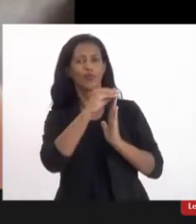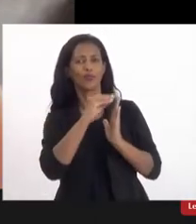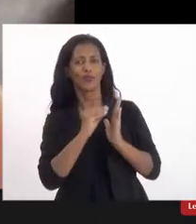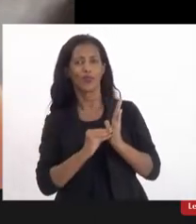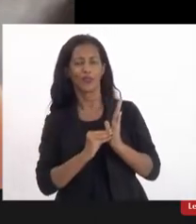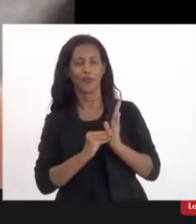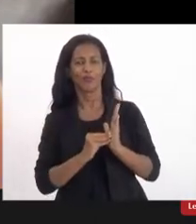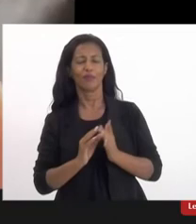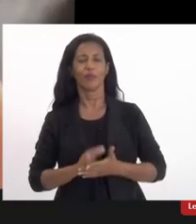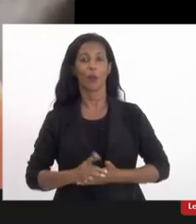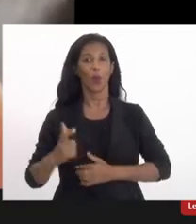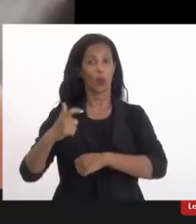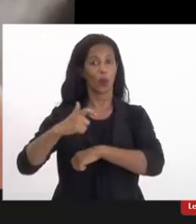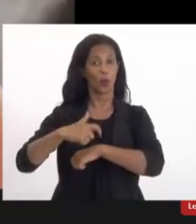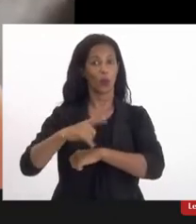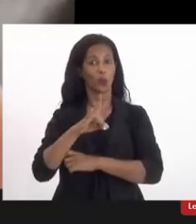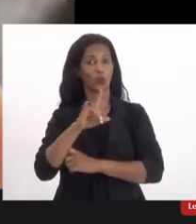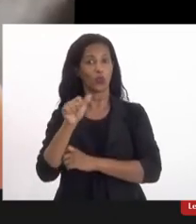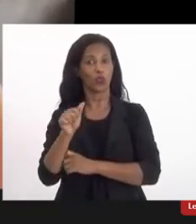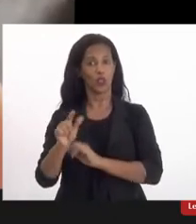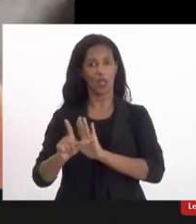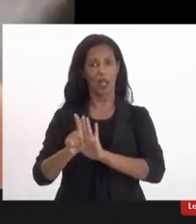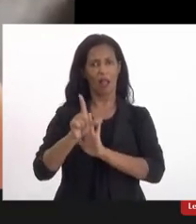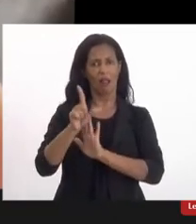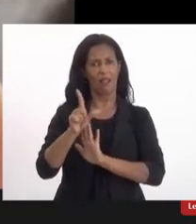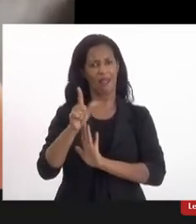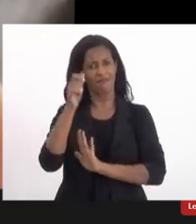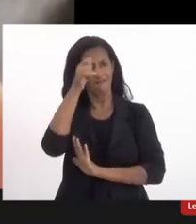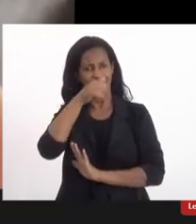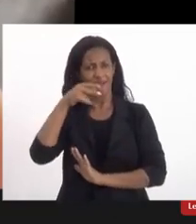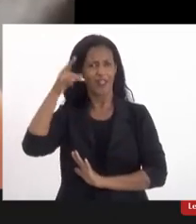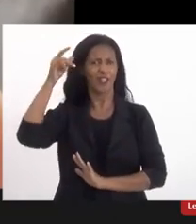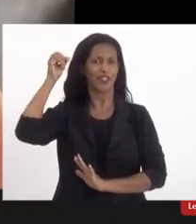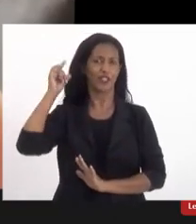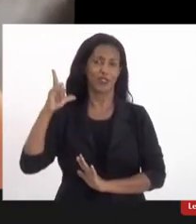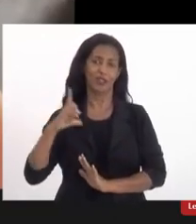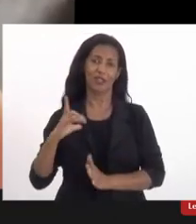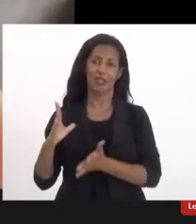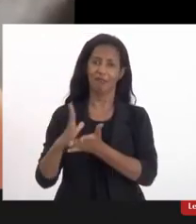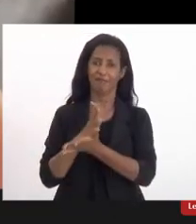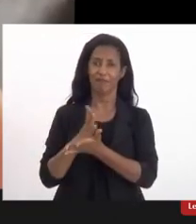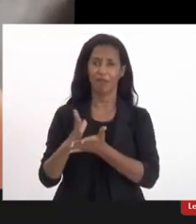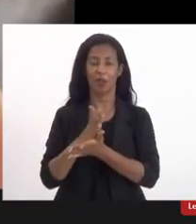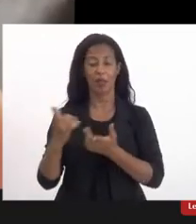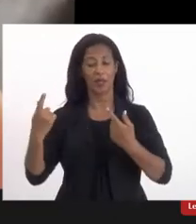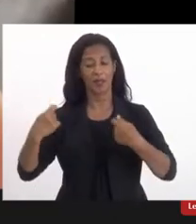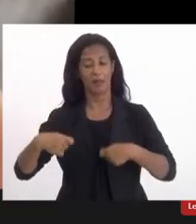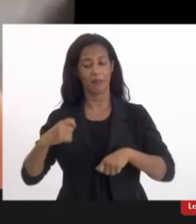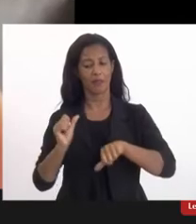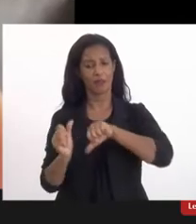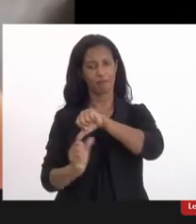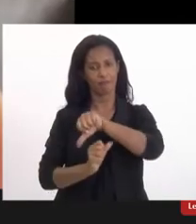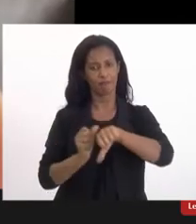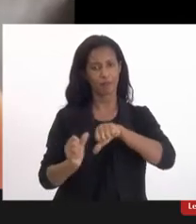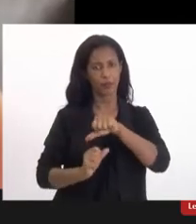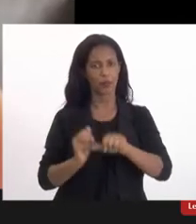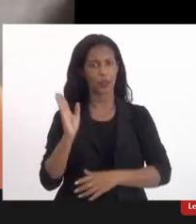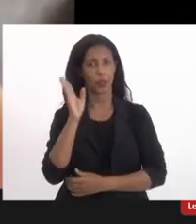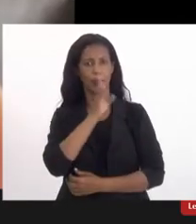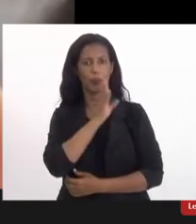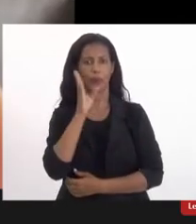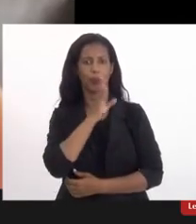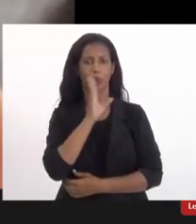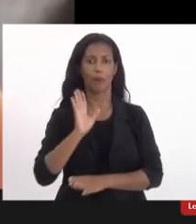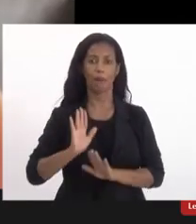com os prazos. A nossa lei é ainda antiga, então, tem algumas prerrogativas que precisam ser modificadas urgentemente,